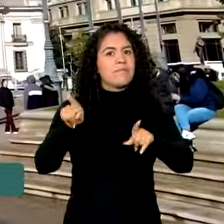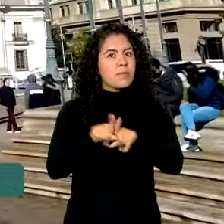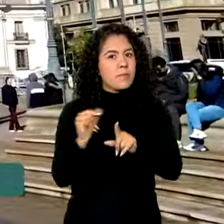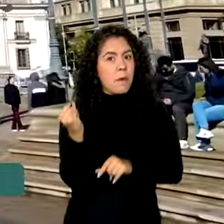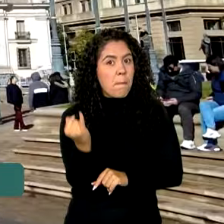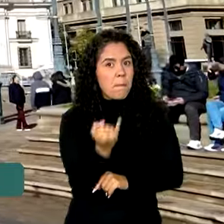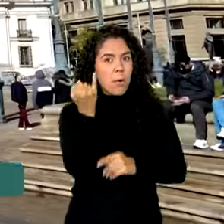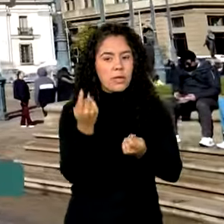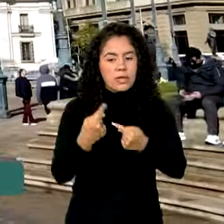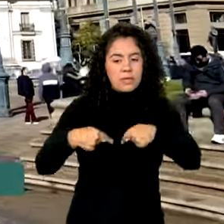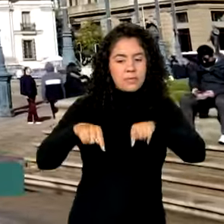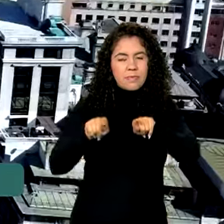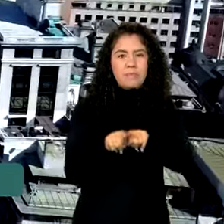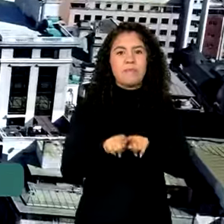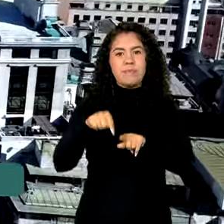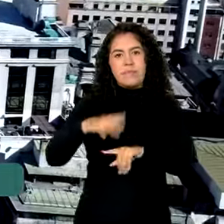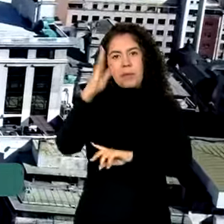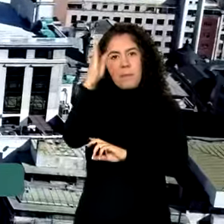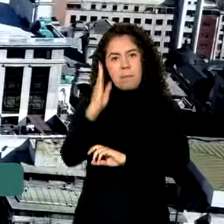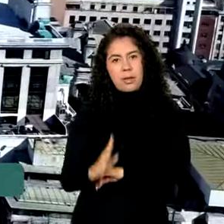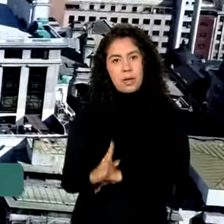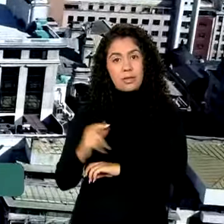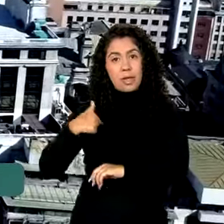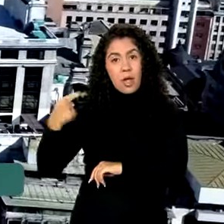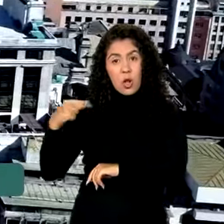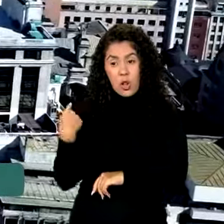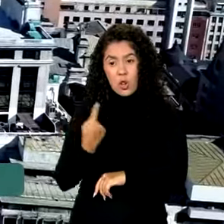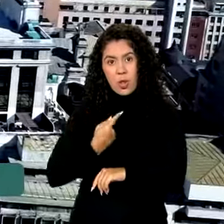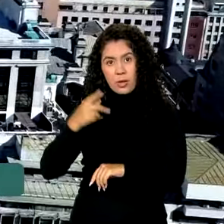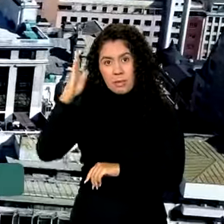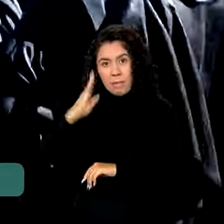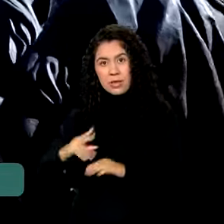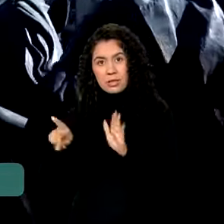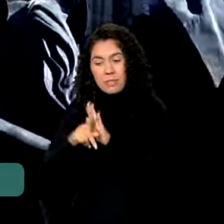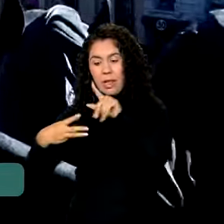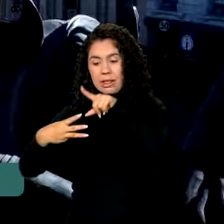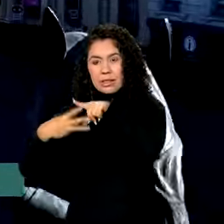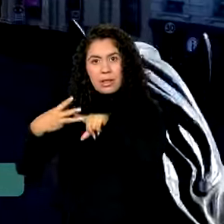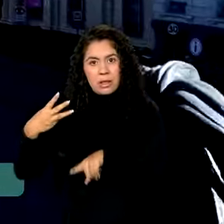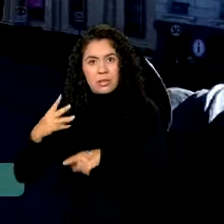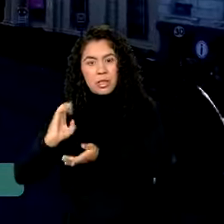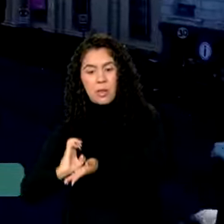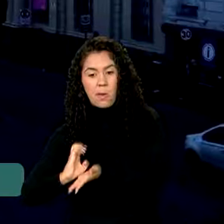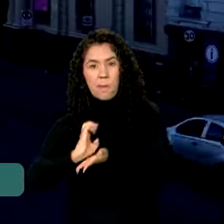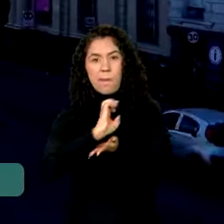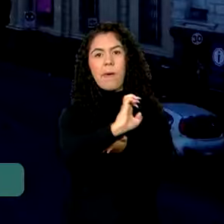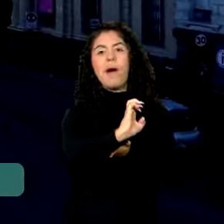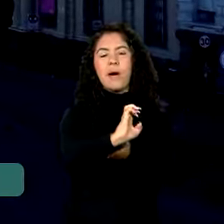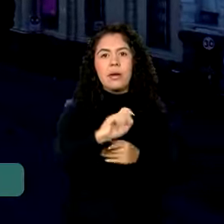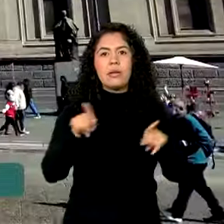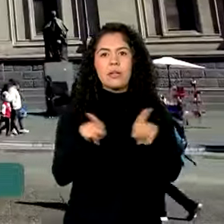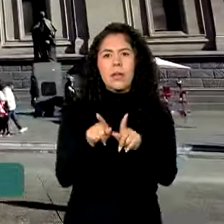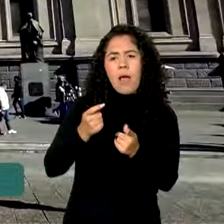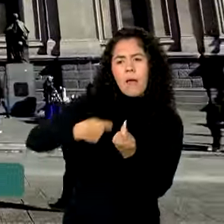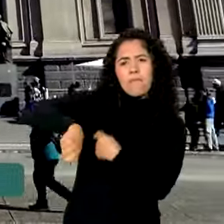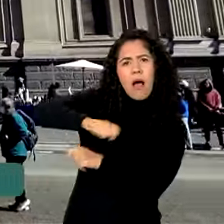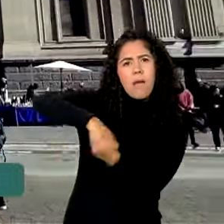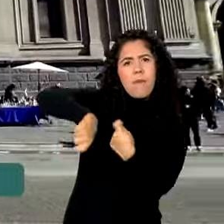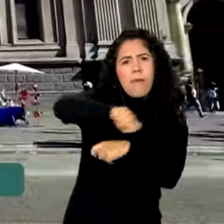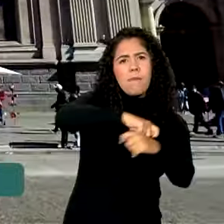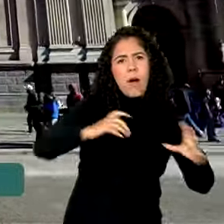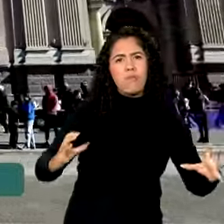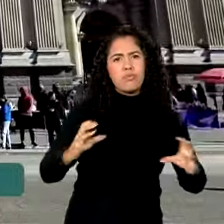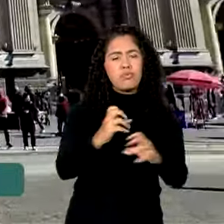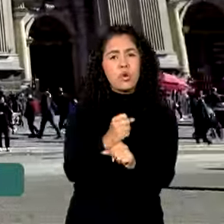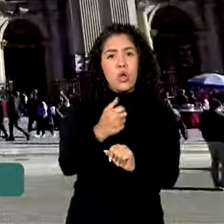Somos o terceiro maior fornecedor do país vizinho. No ano passado, as trocas comerciais somaram